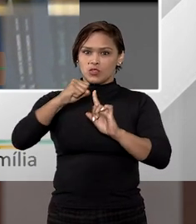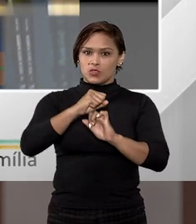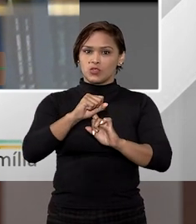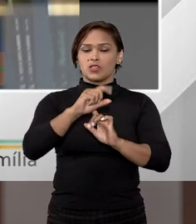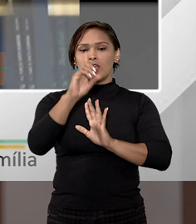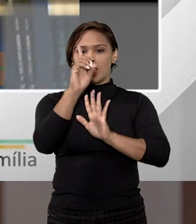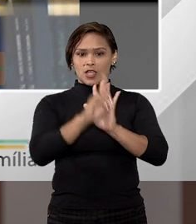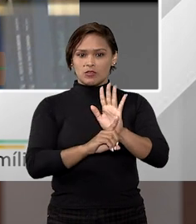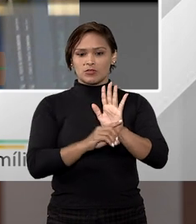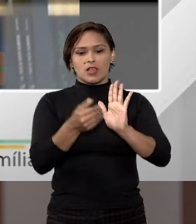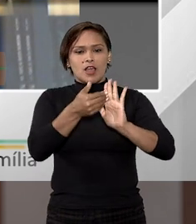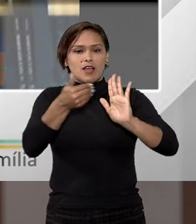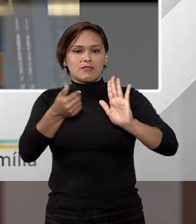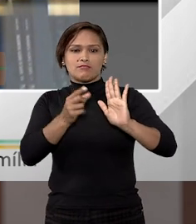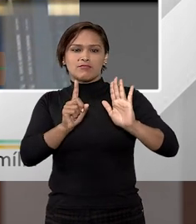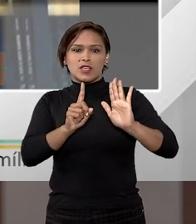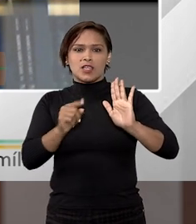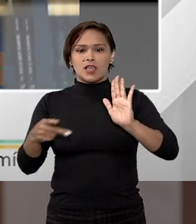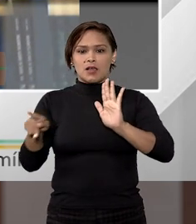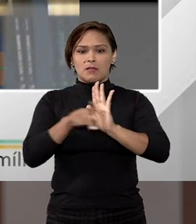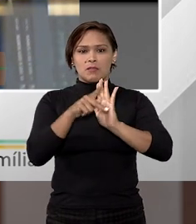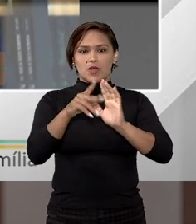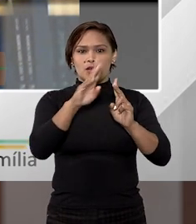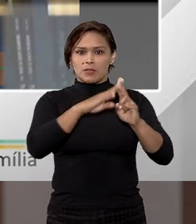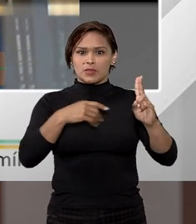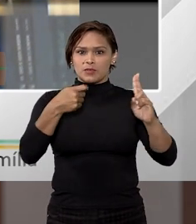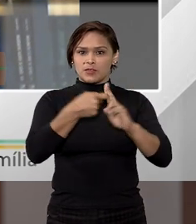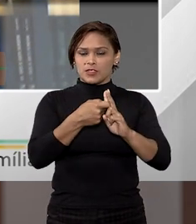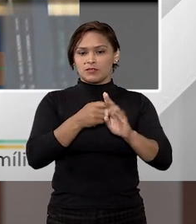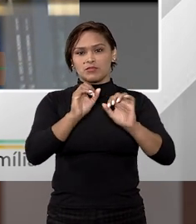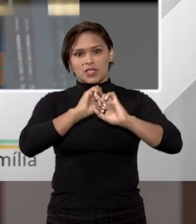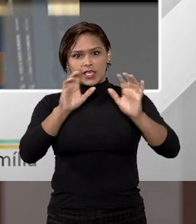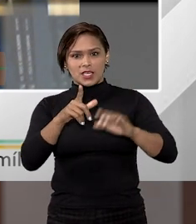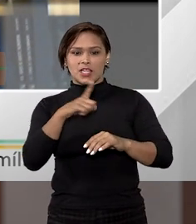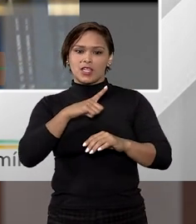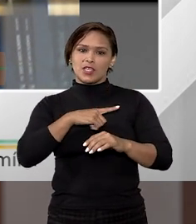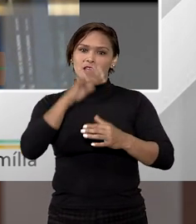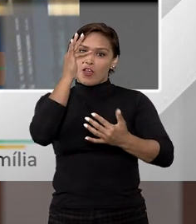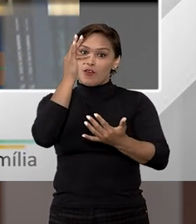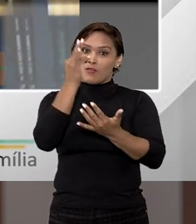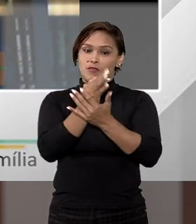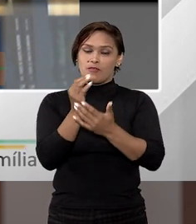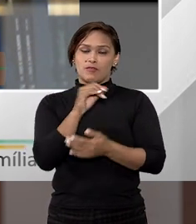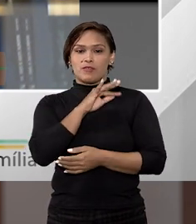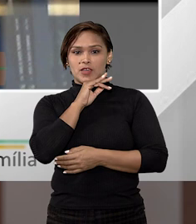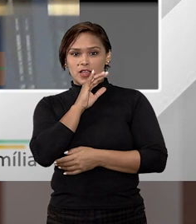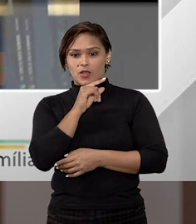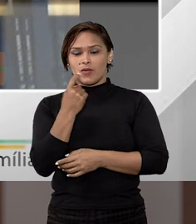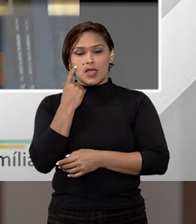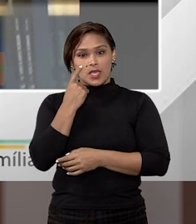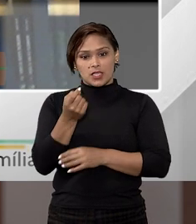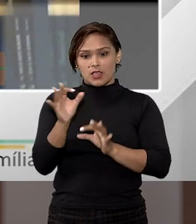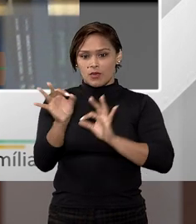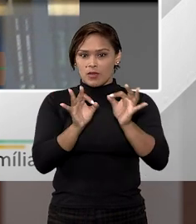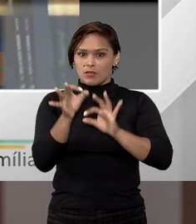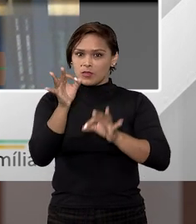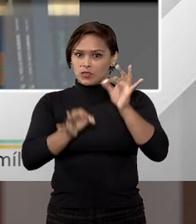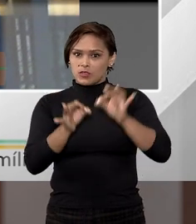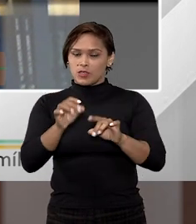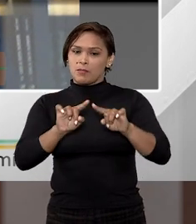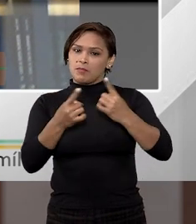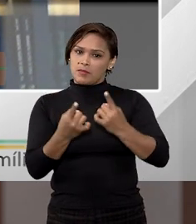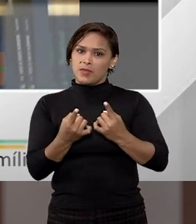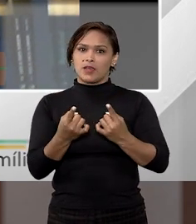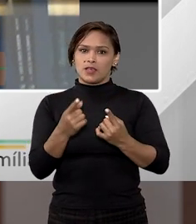portanto, ele é inafastável pela própria parte. A não ser, obviamente, quando ela age em contrário ao próprio interesse do ordenamento jurídico.